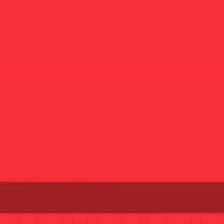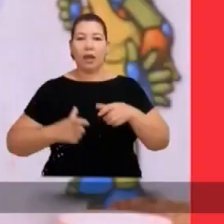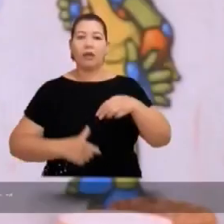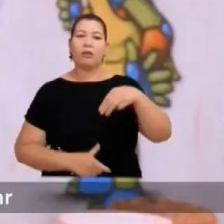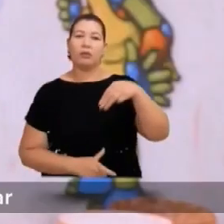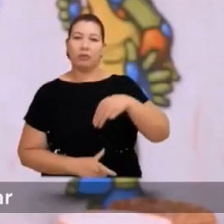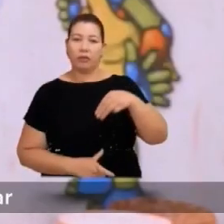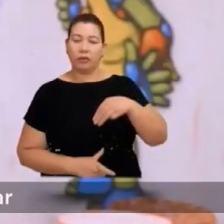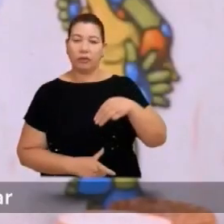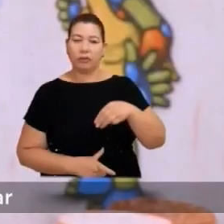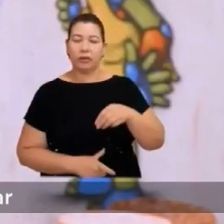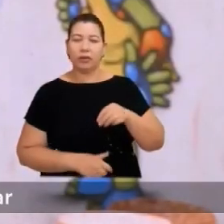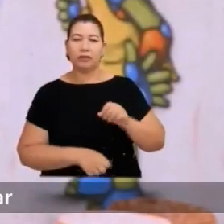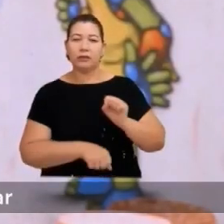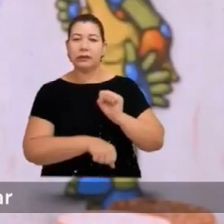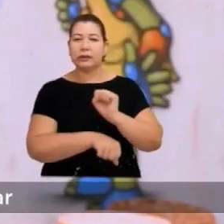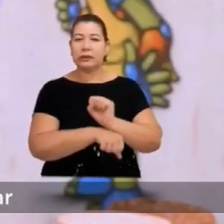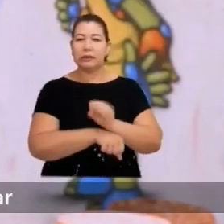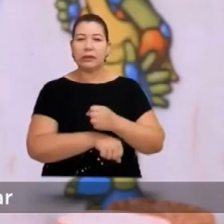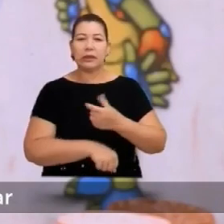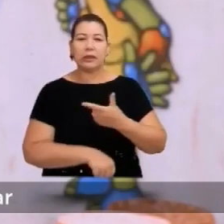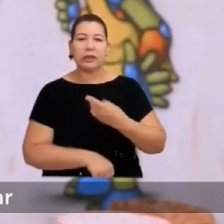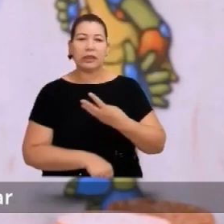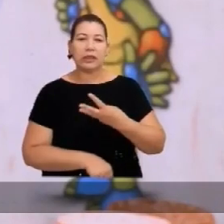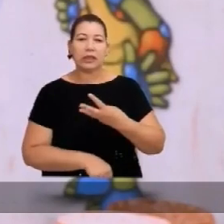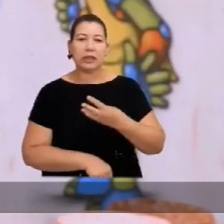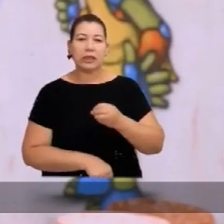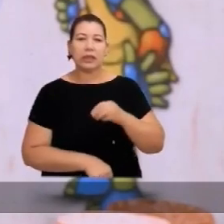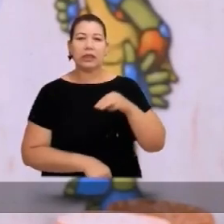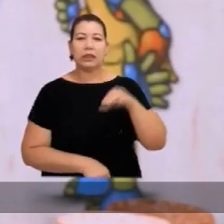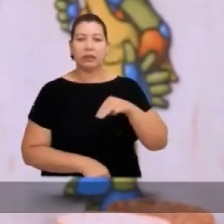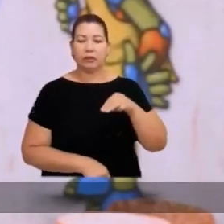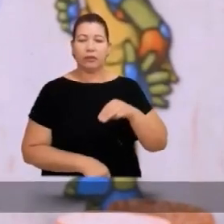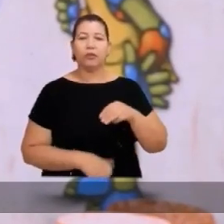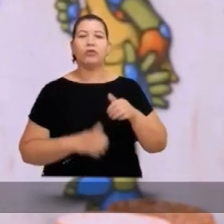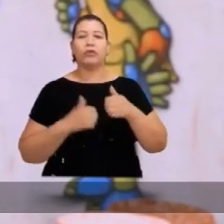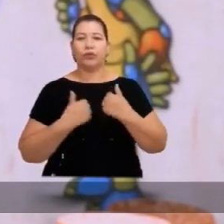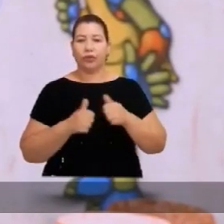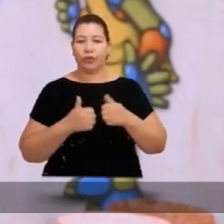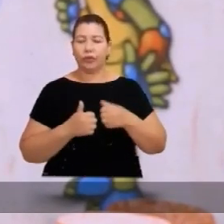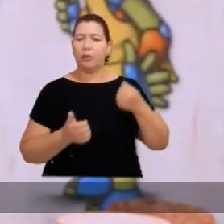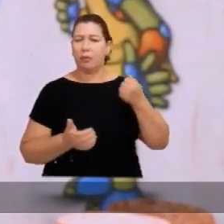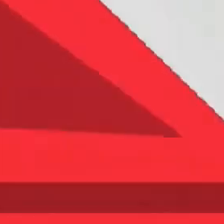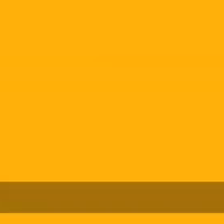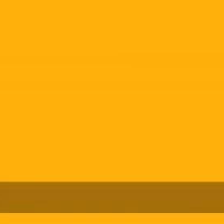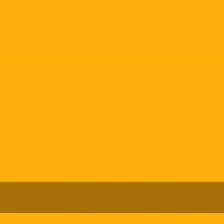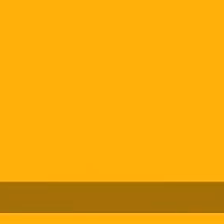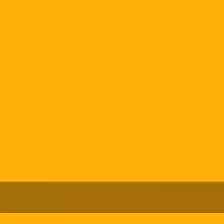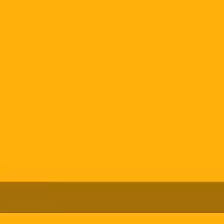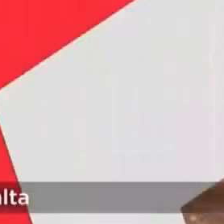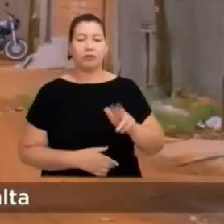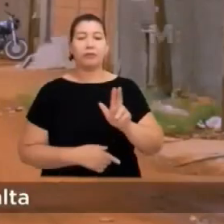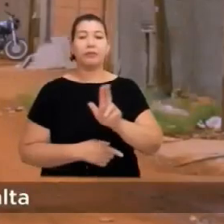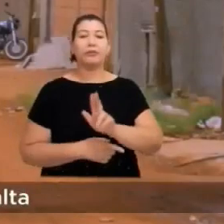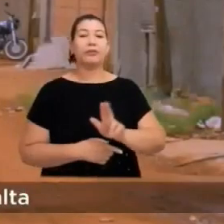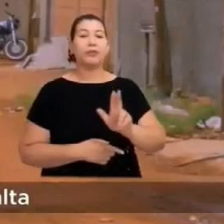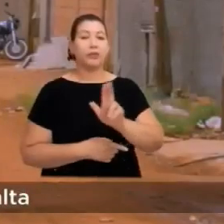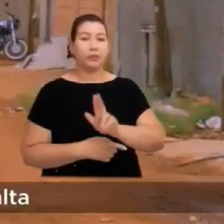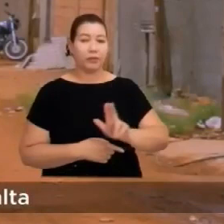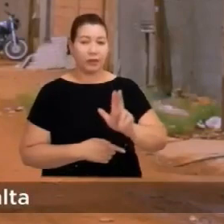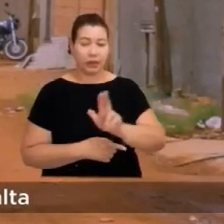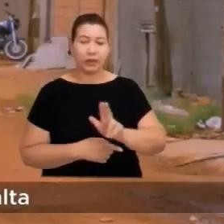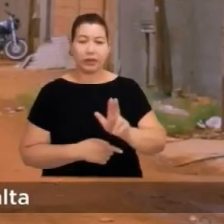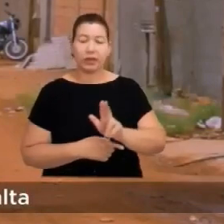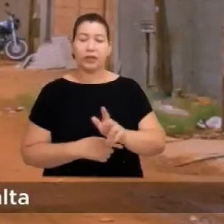A gente espera meia hora para o ônibus passar e pagamos muito caro pelo serviço ruim Uberlândia